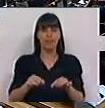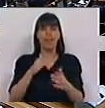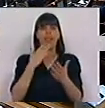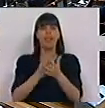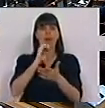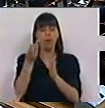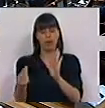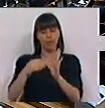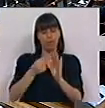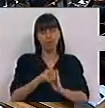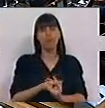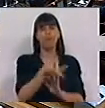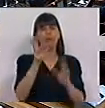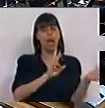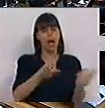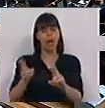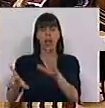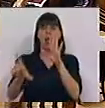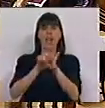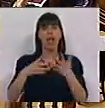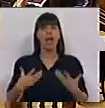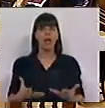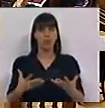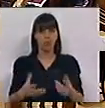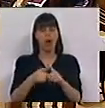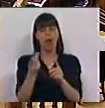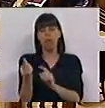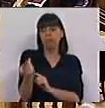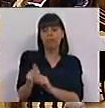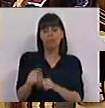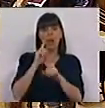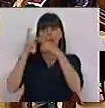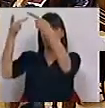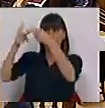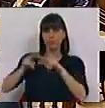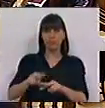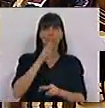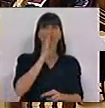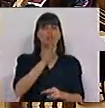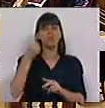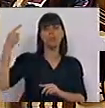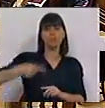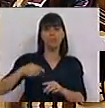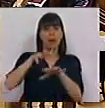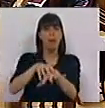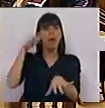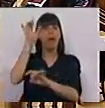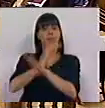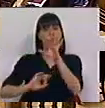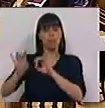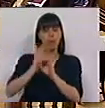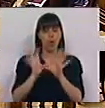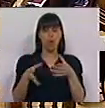introduzir um conjunto de alterações à lei em vigor e decorre da transposição, como foi dito, de uma diretiva do Parlamento e do